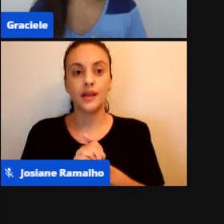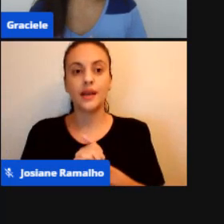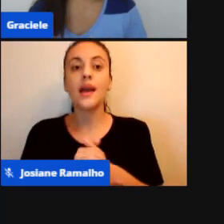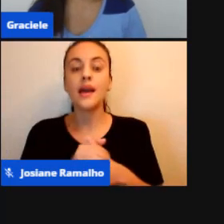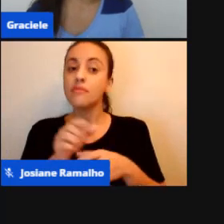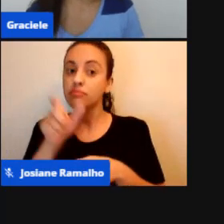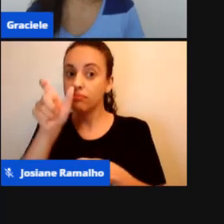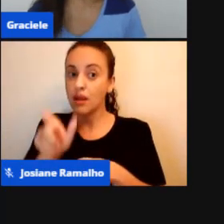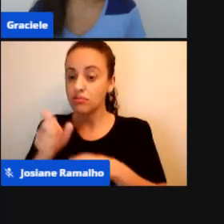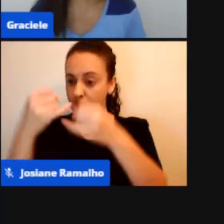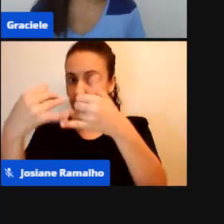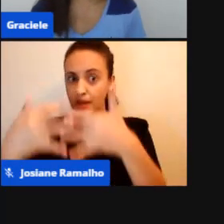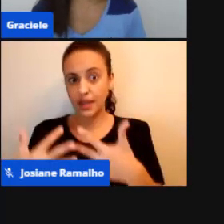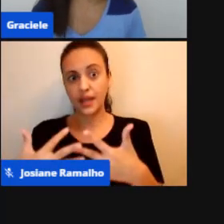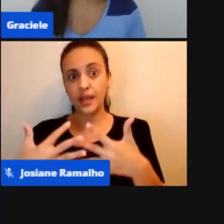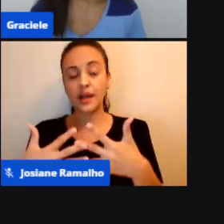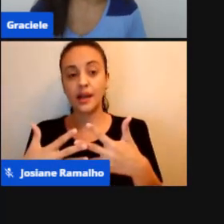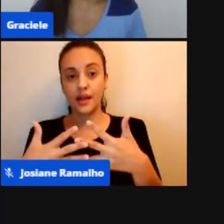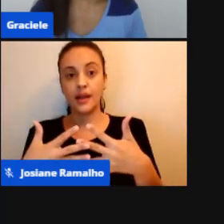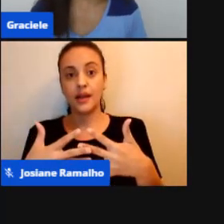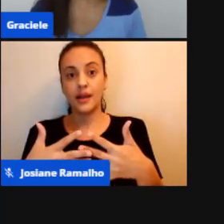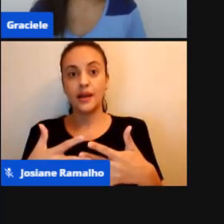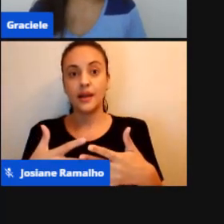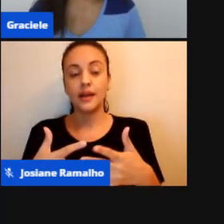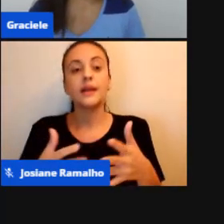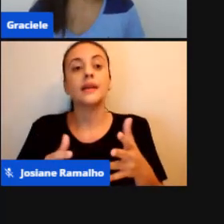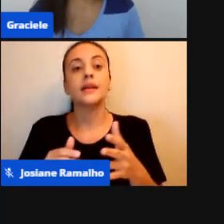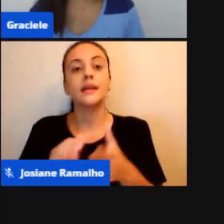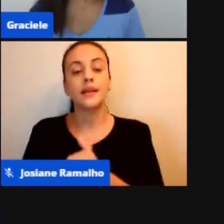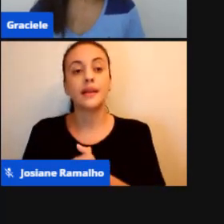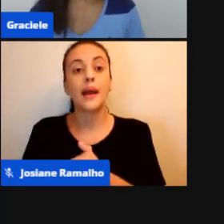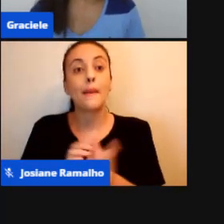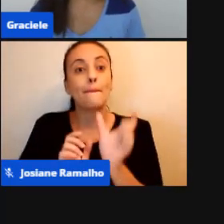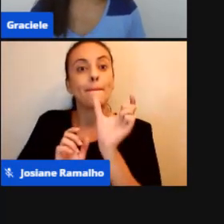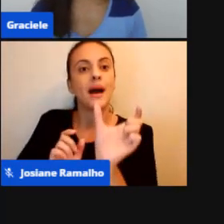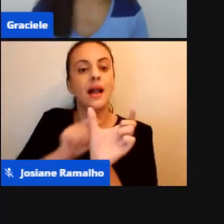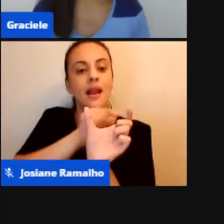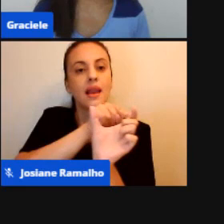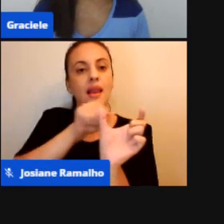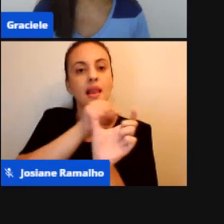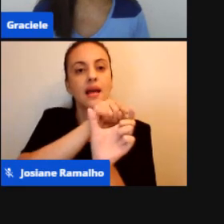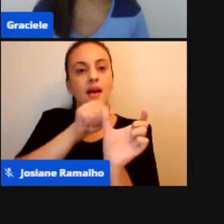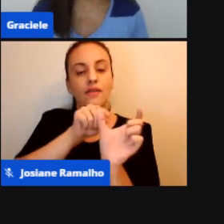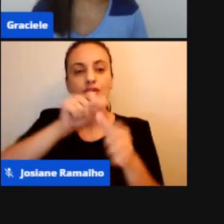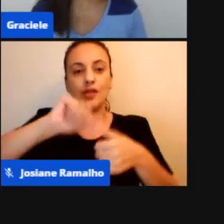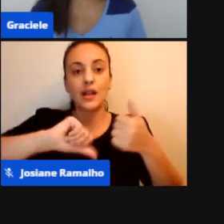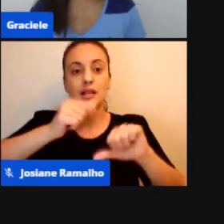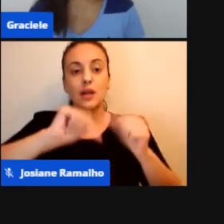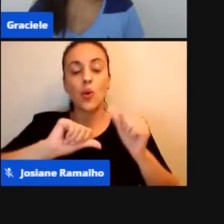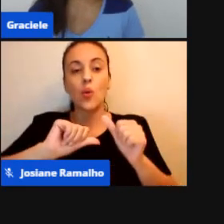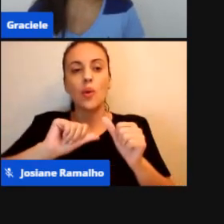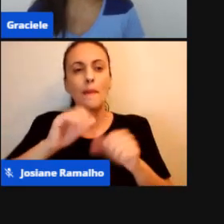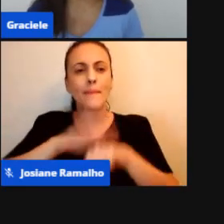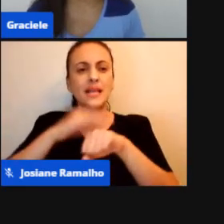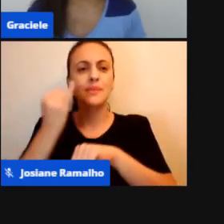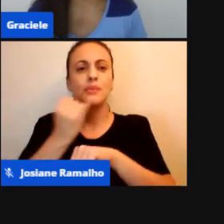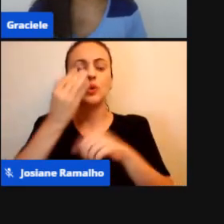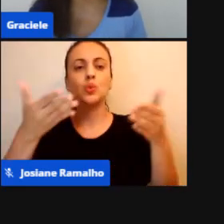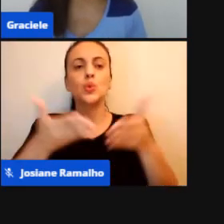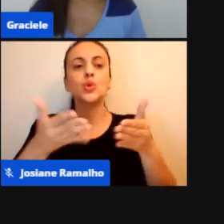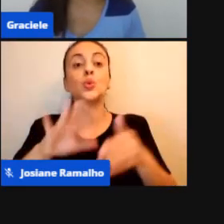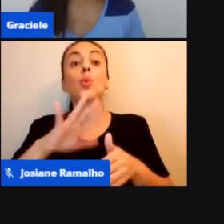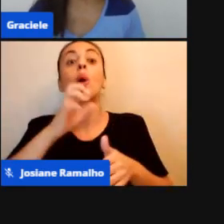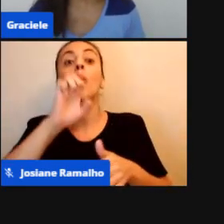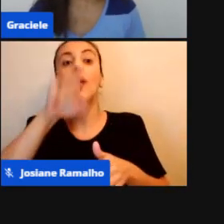Em termos De avaliação É o que? Flexibilidade Sensibilidade Avaliação De forma